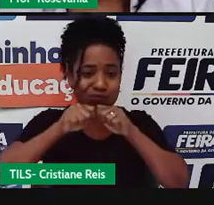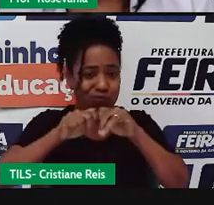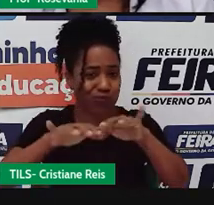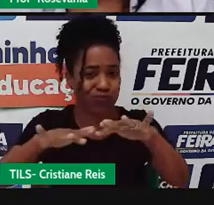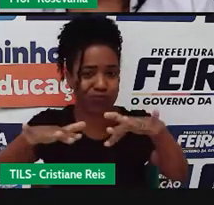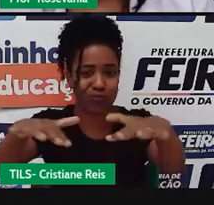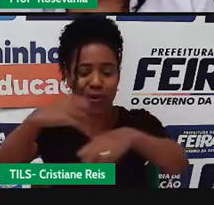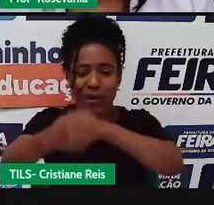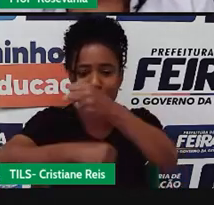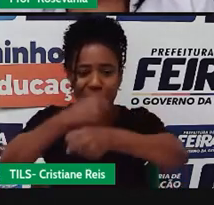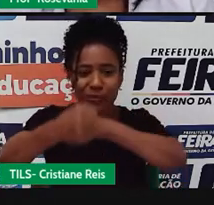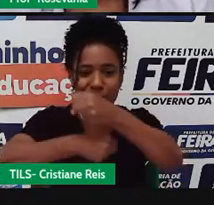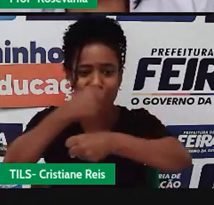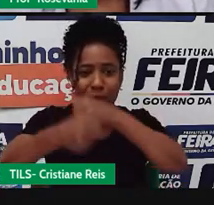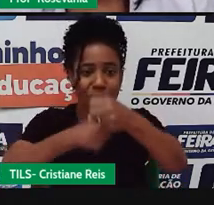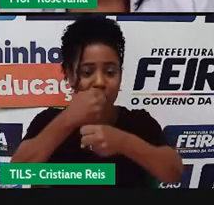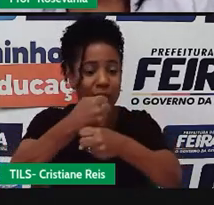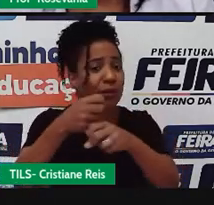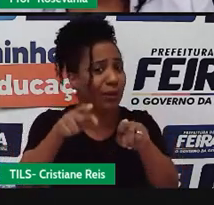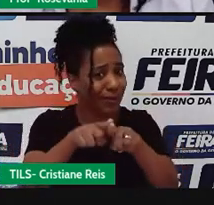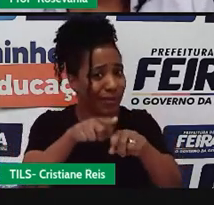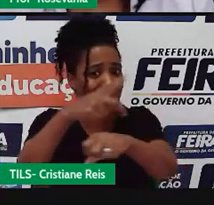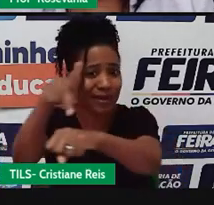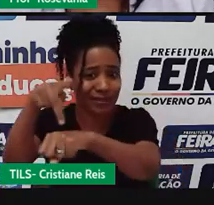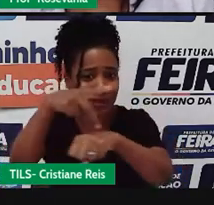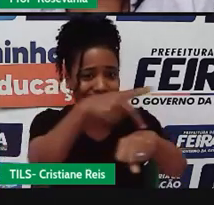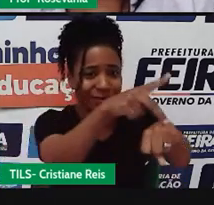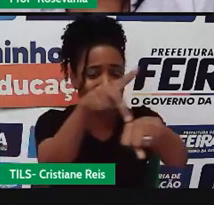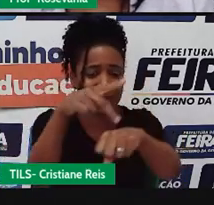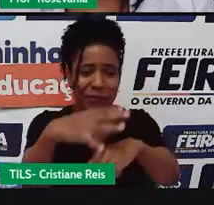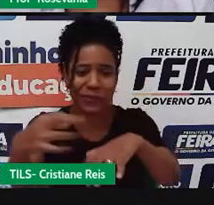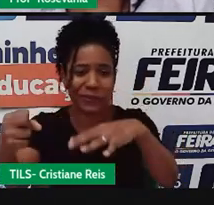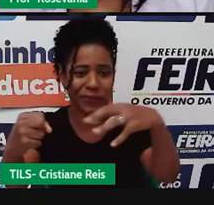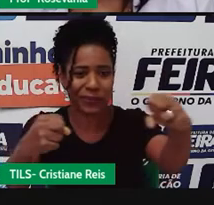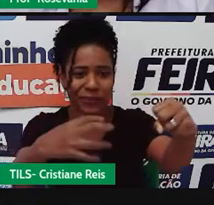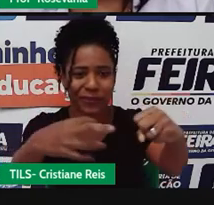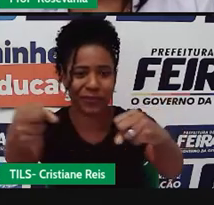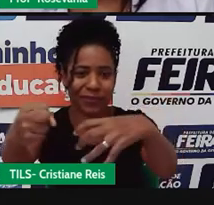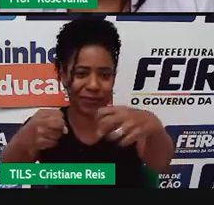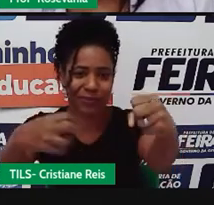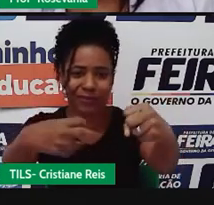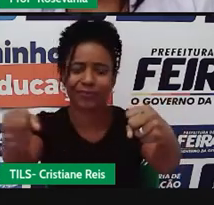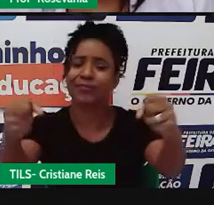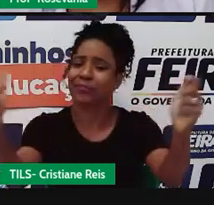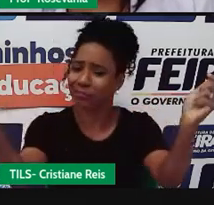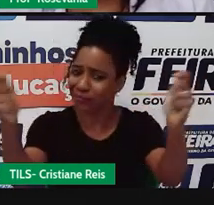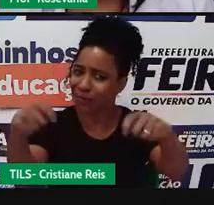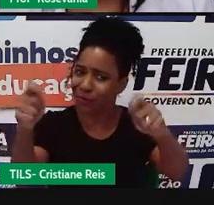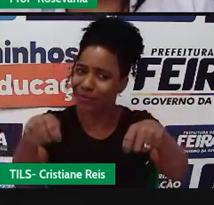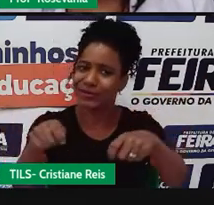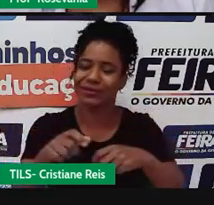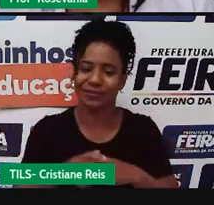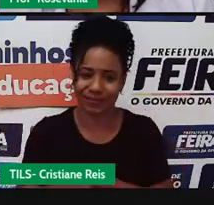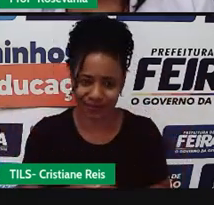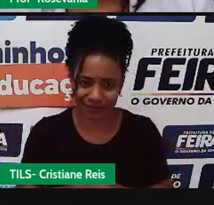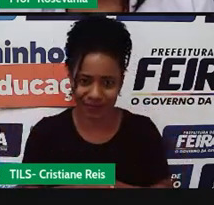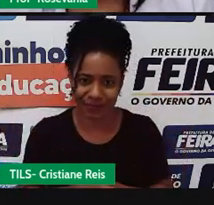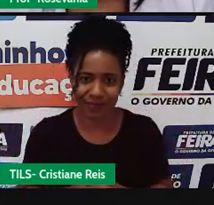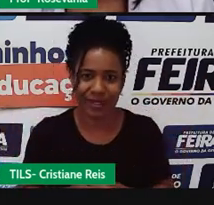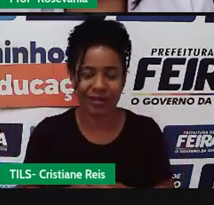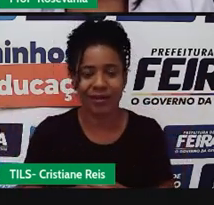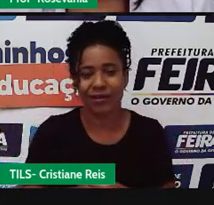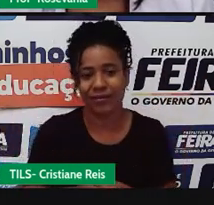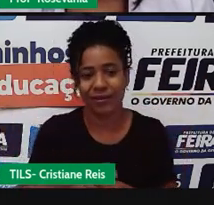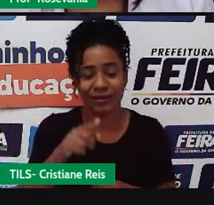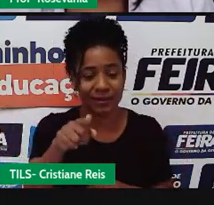anos, aí, né, inferiria a quantidade de água que tem aí. Então, extensão superficial, extensão